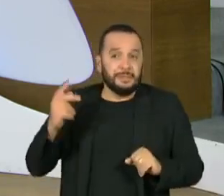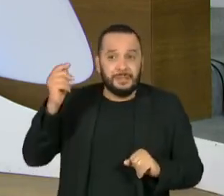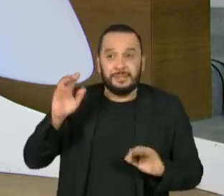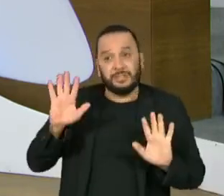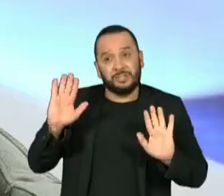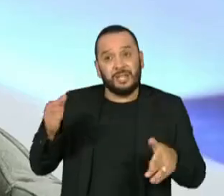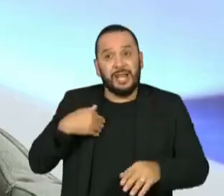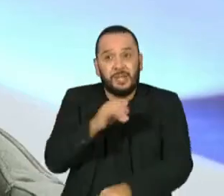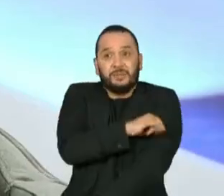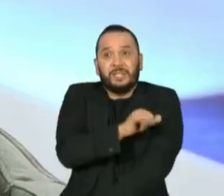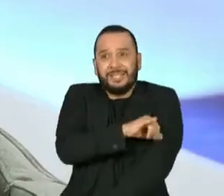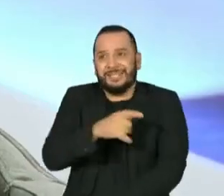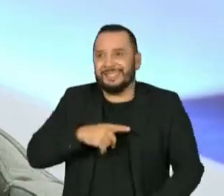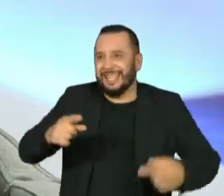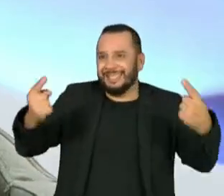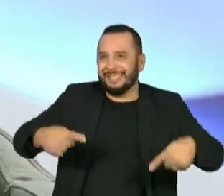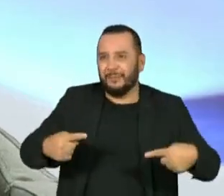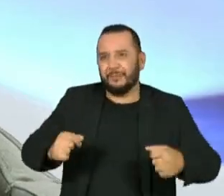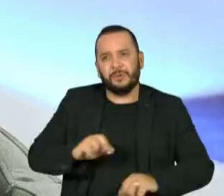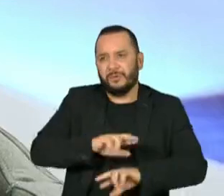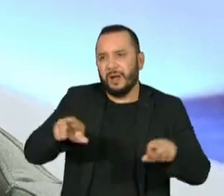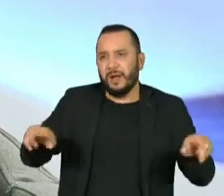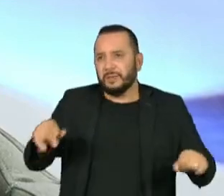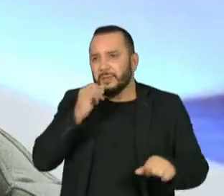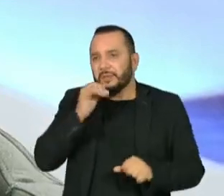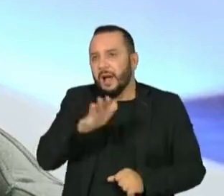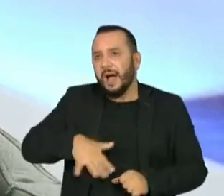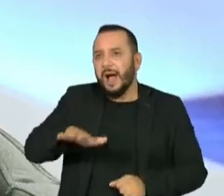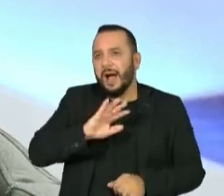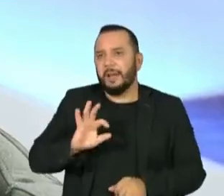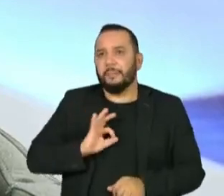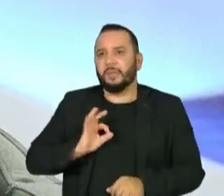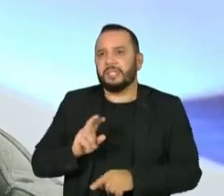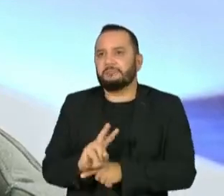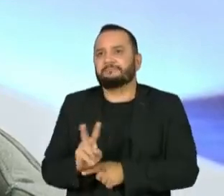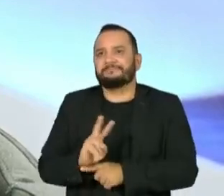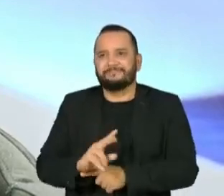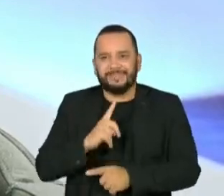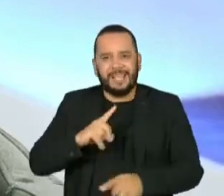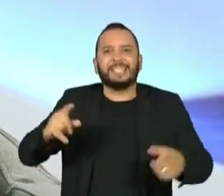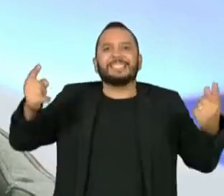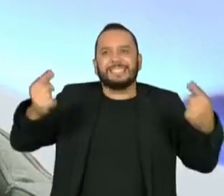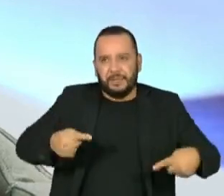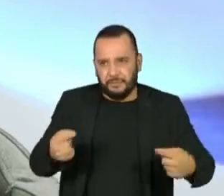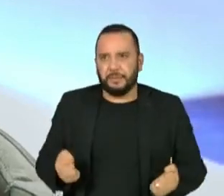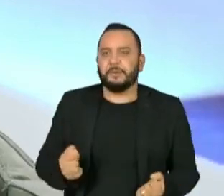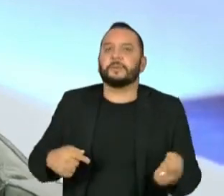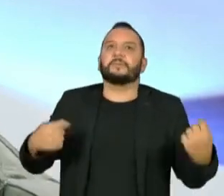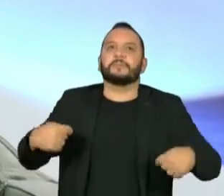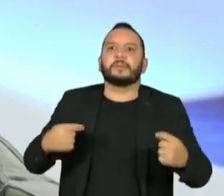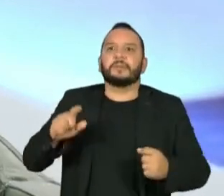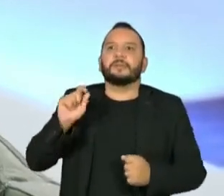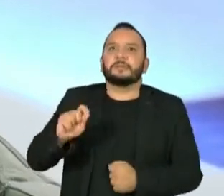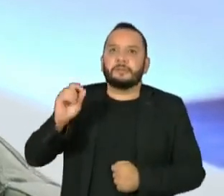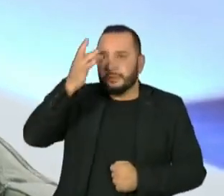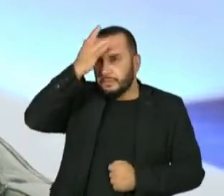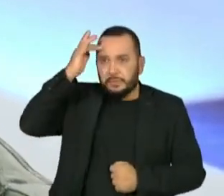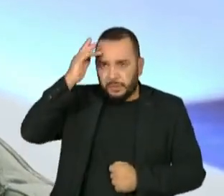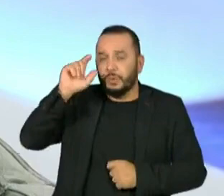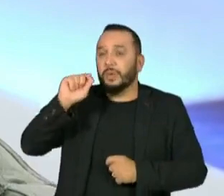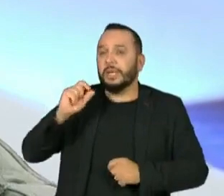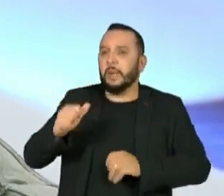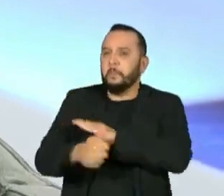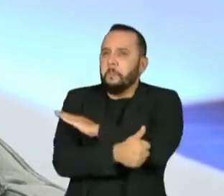Janeiro. Eu vou falar do campo da segurança pública. Nós precisamos, no campo da segurança pública, de alguém com a retidão moral,